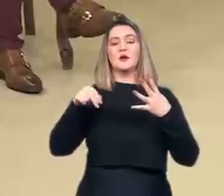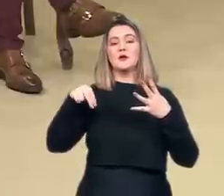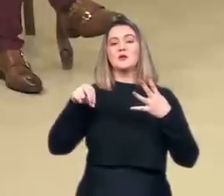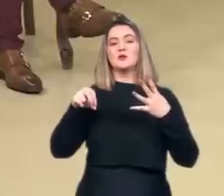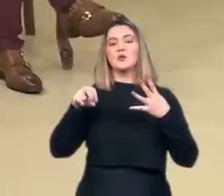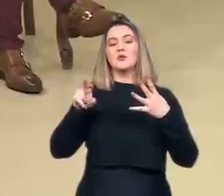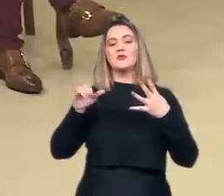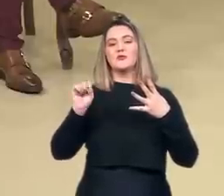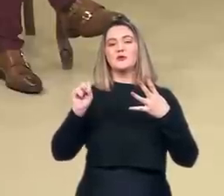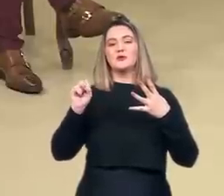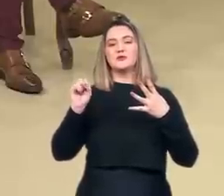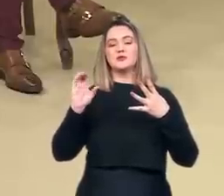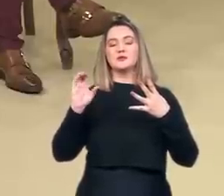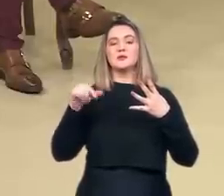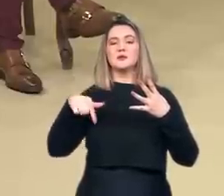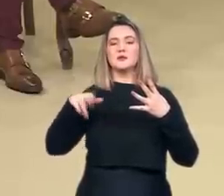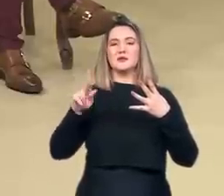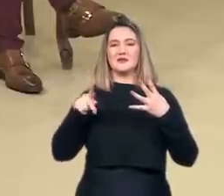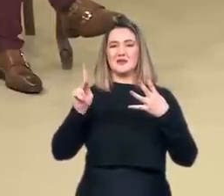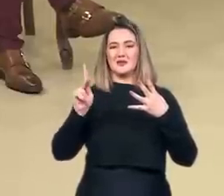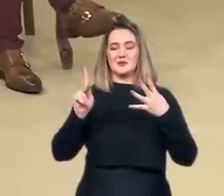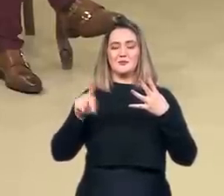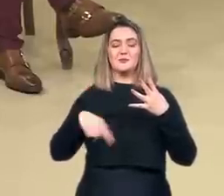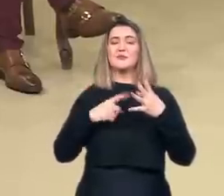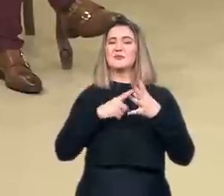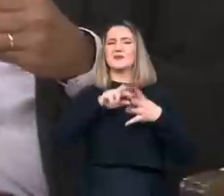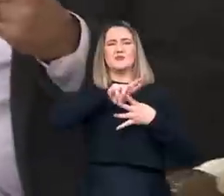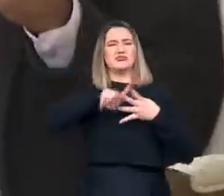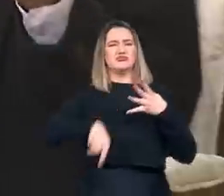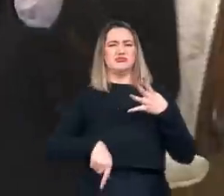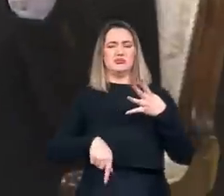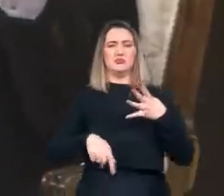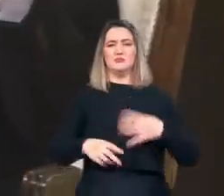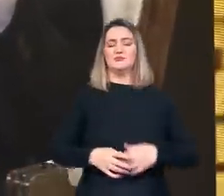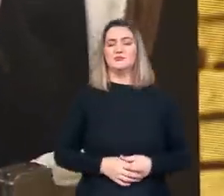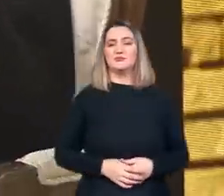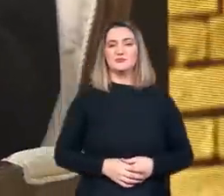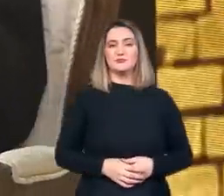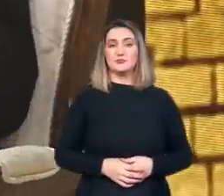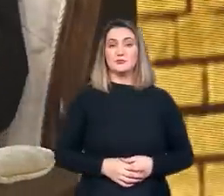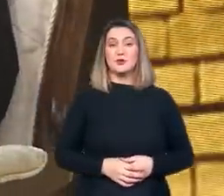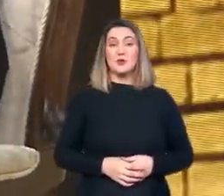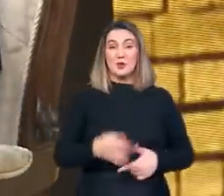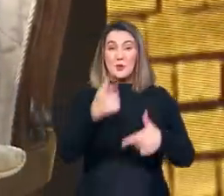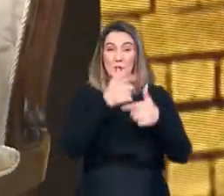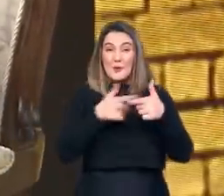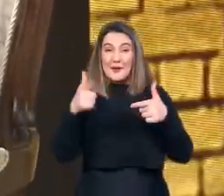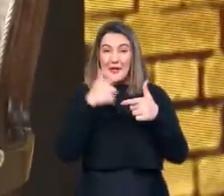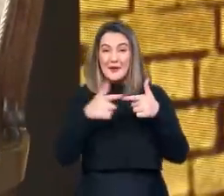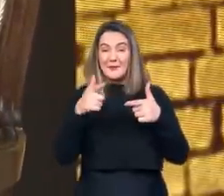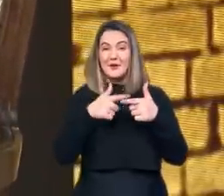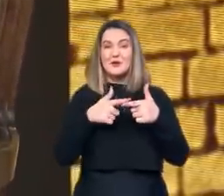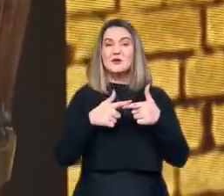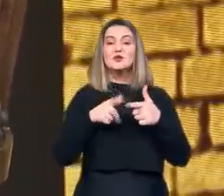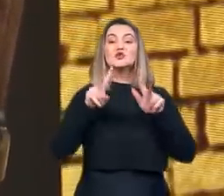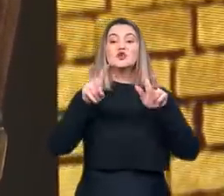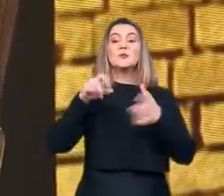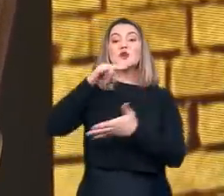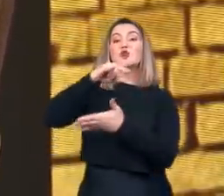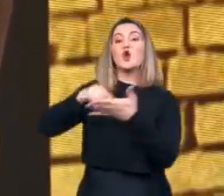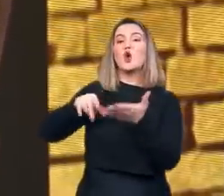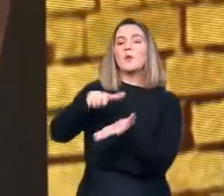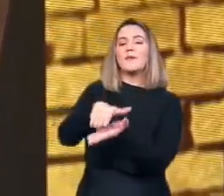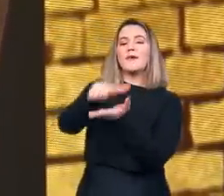Anna Jacobson, Italo Morro e vários outros. Um dos primeiros problemas apontados contra esse documento é o